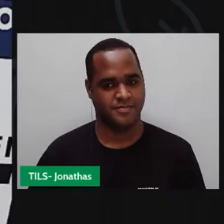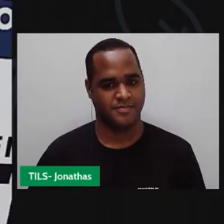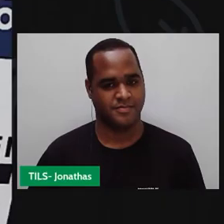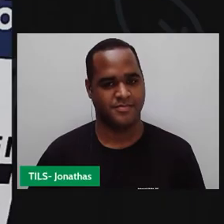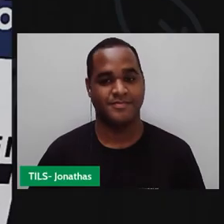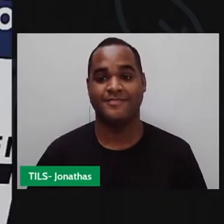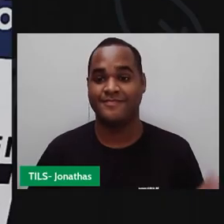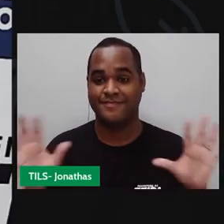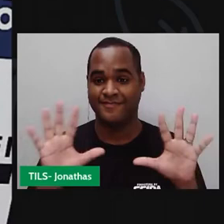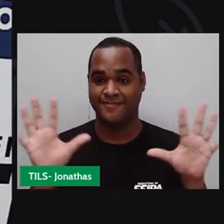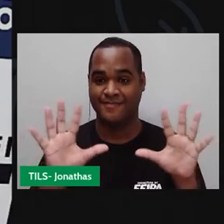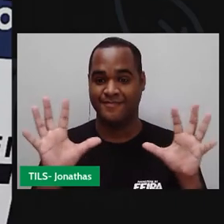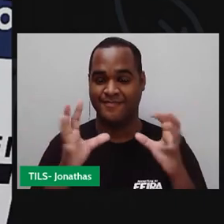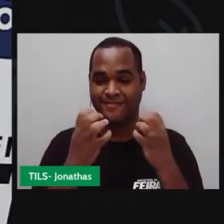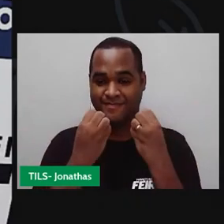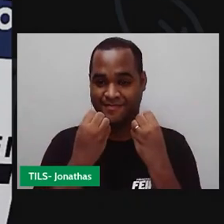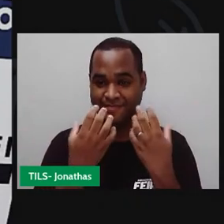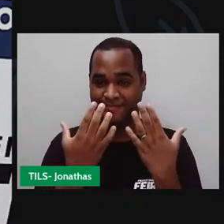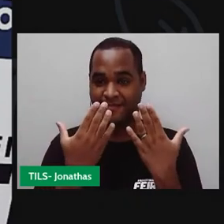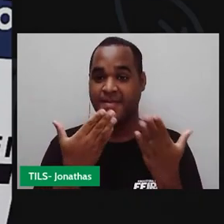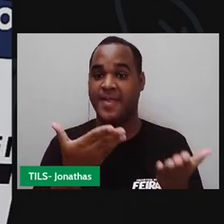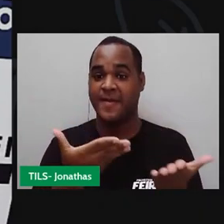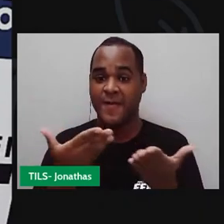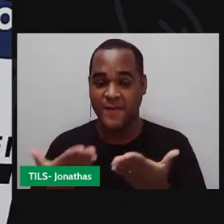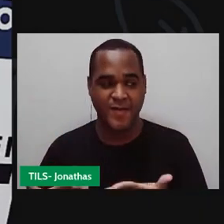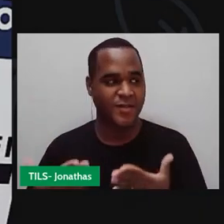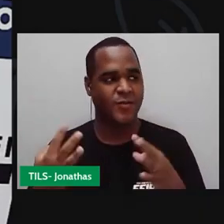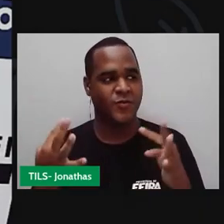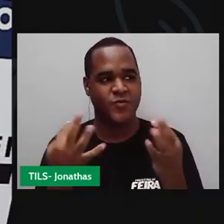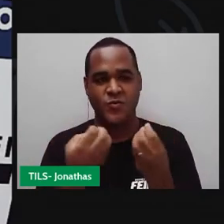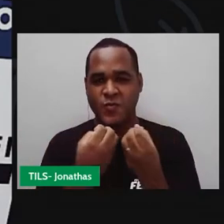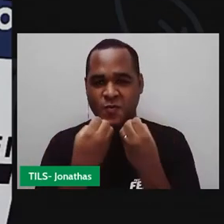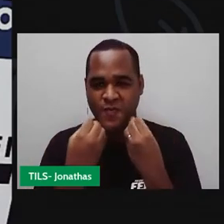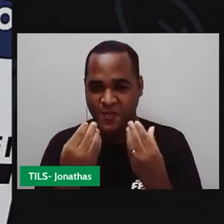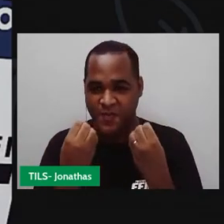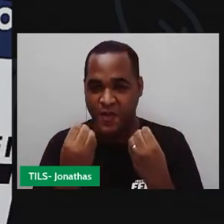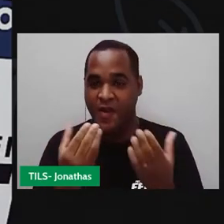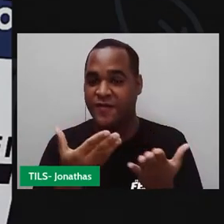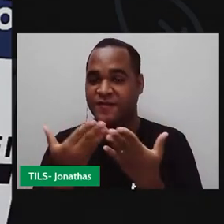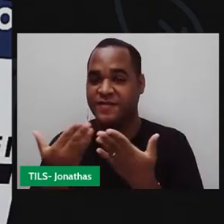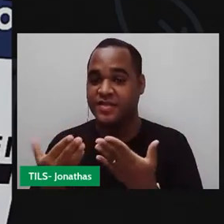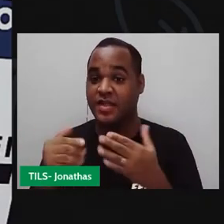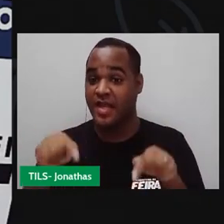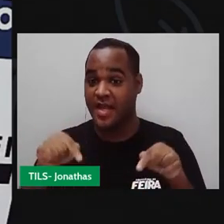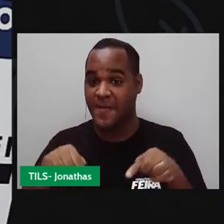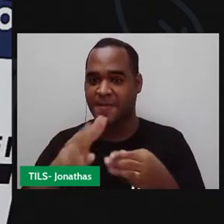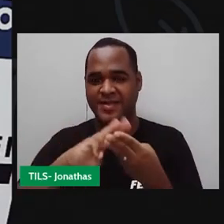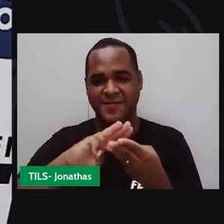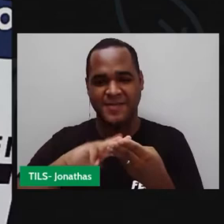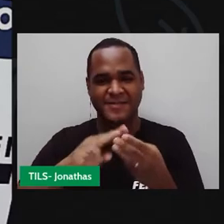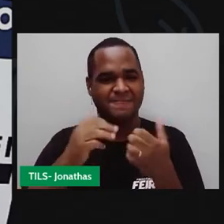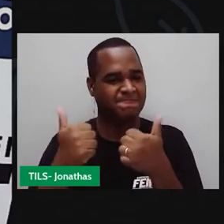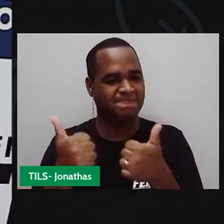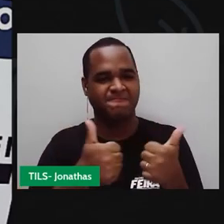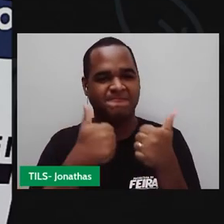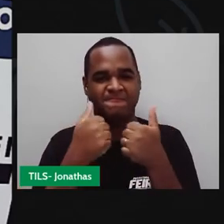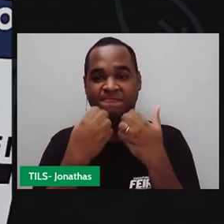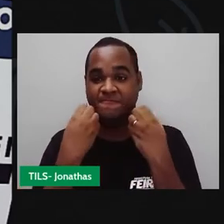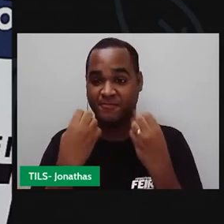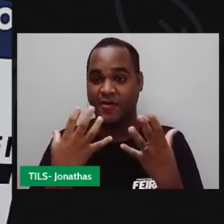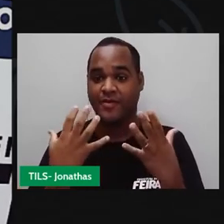Olá, sejam bem-vindos, sejam bem-vindas a mais uma aula de matemática, que bacana!